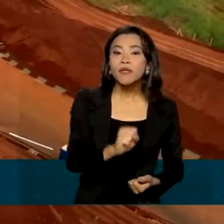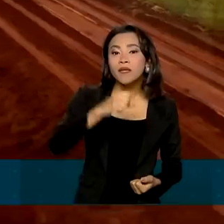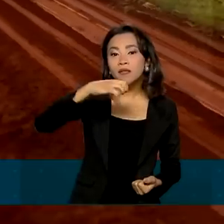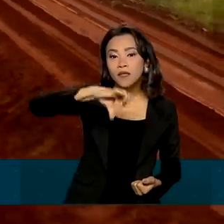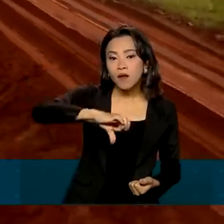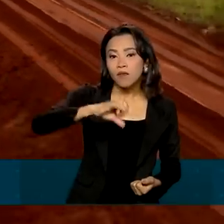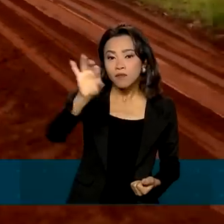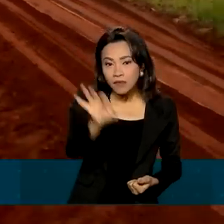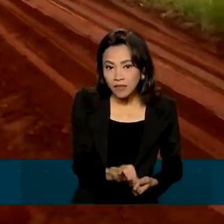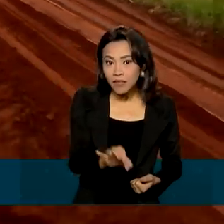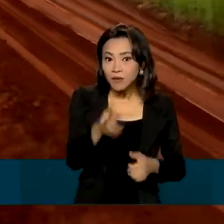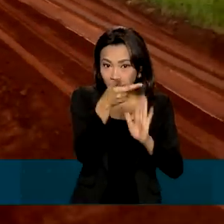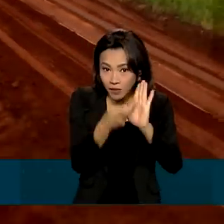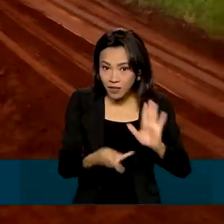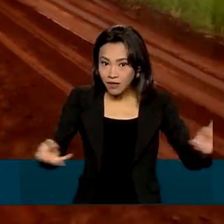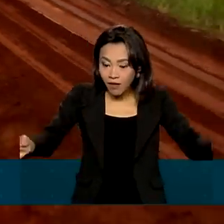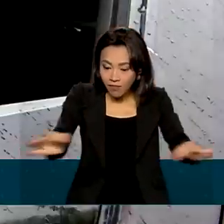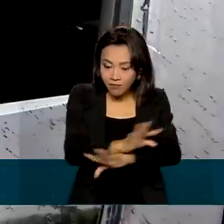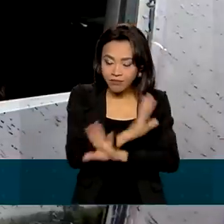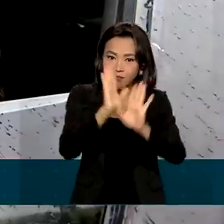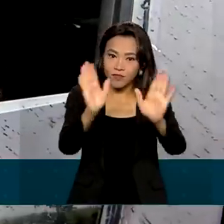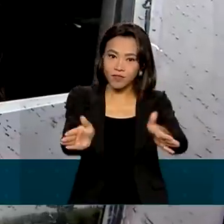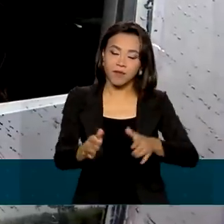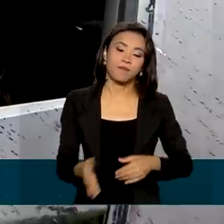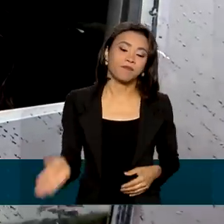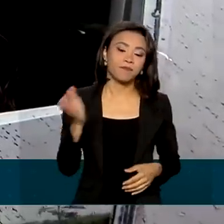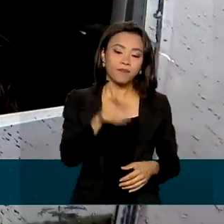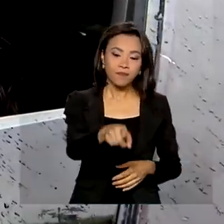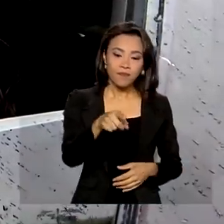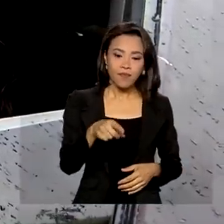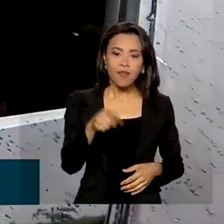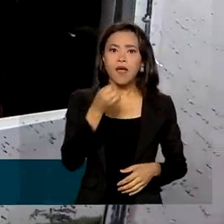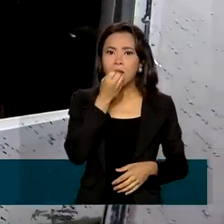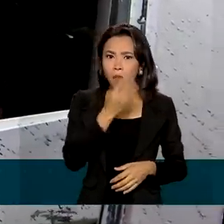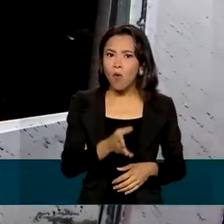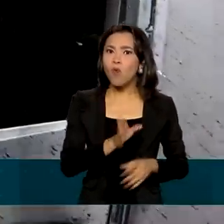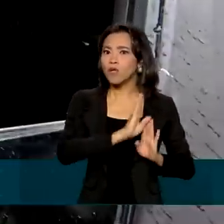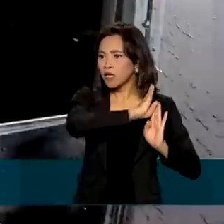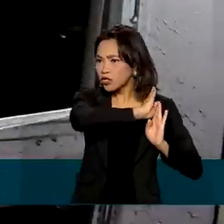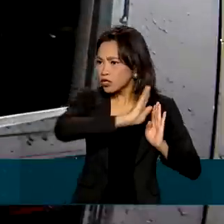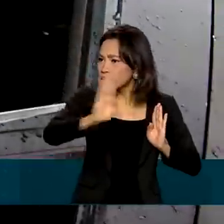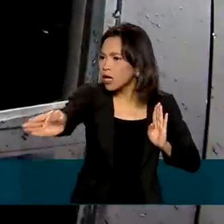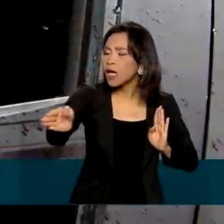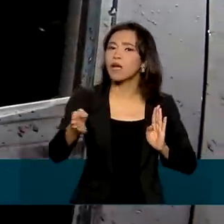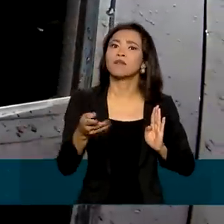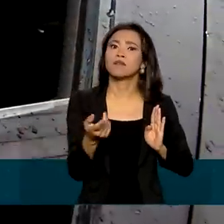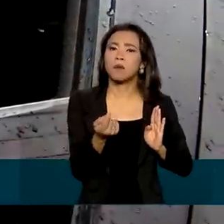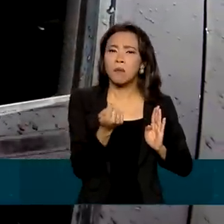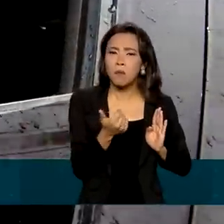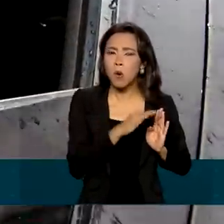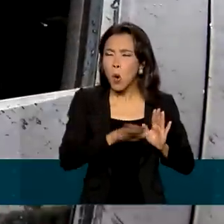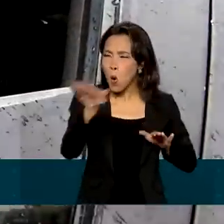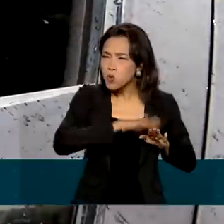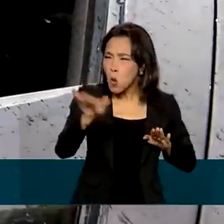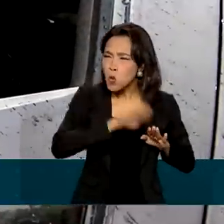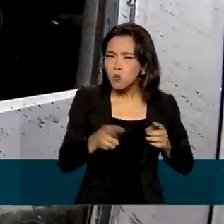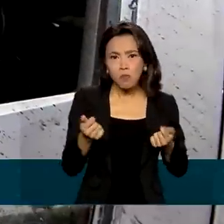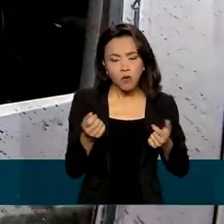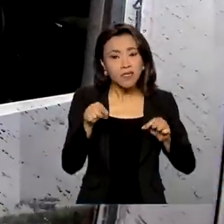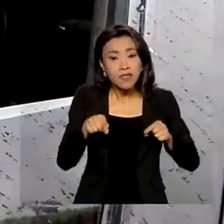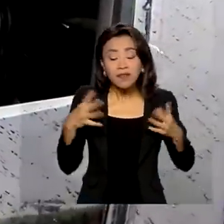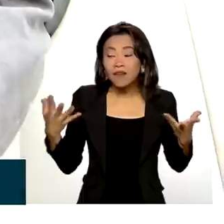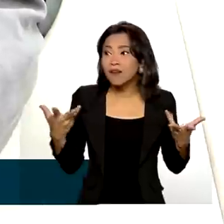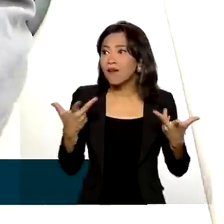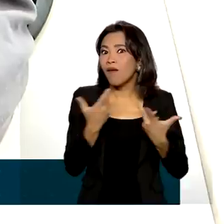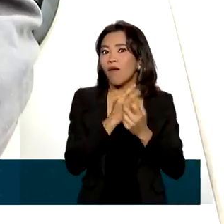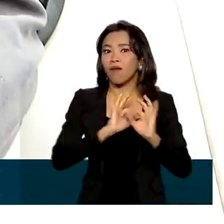projeto estão concluídos. É um trajeto que está ficando direto, com menos movimento, então isso fica excelente para o